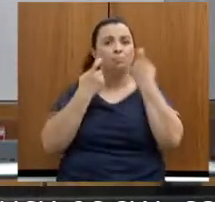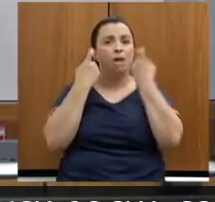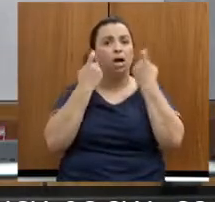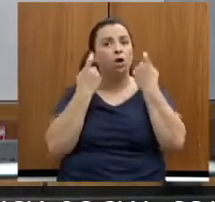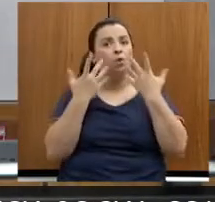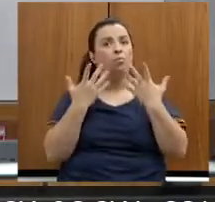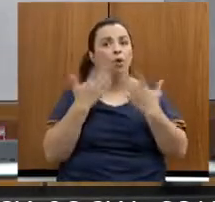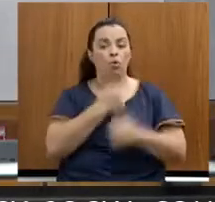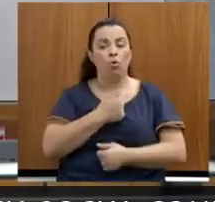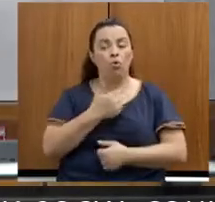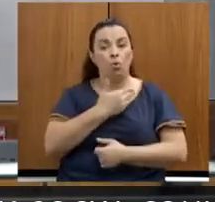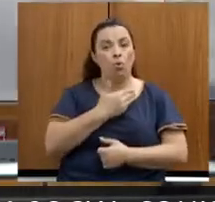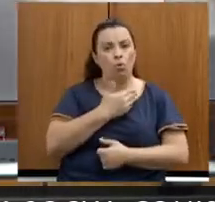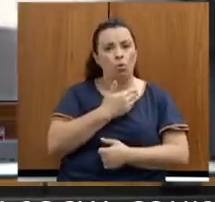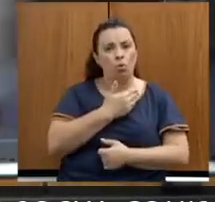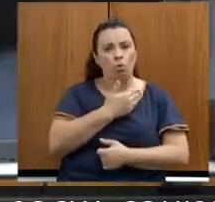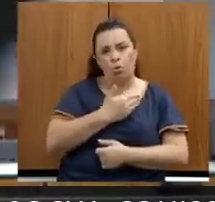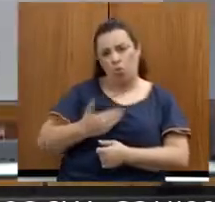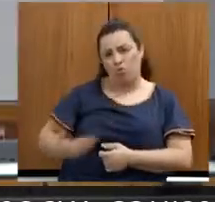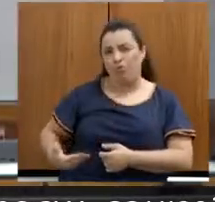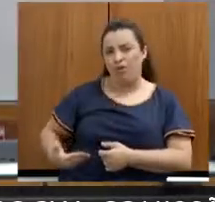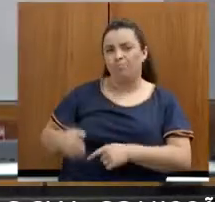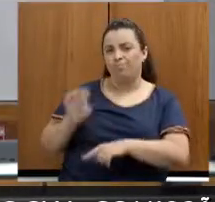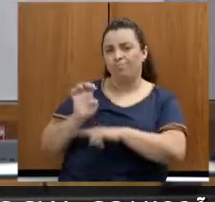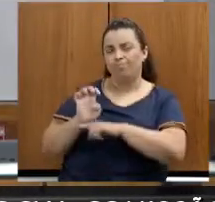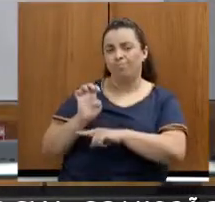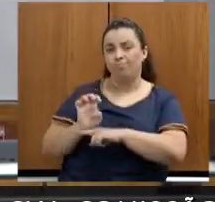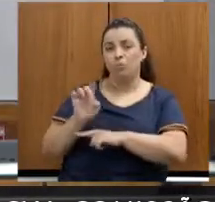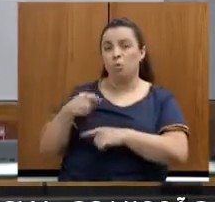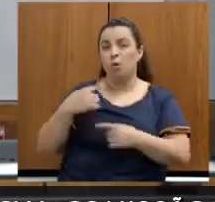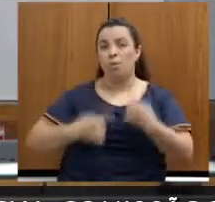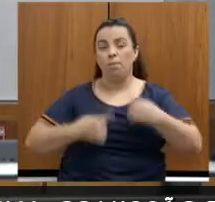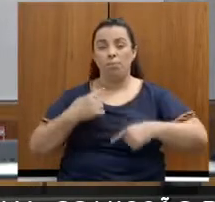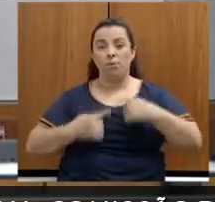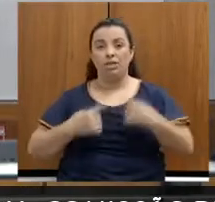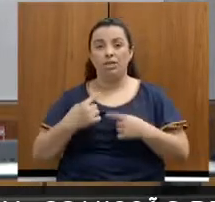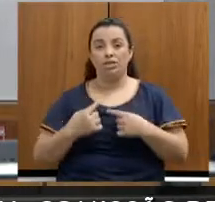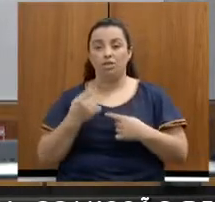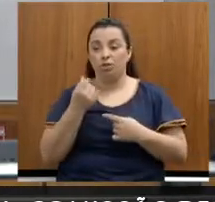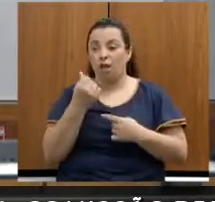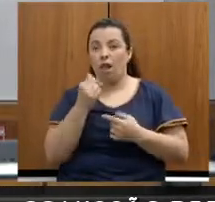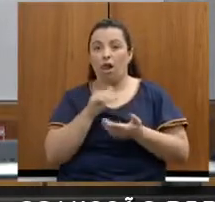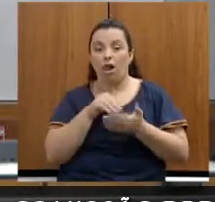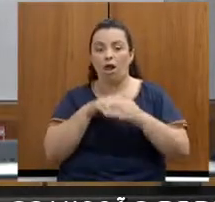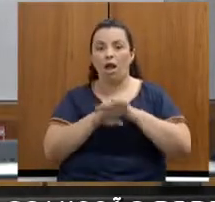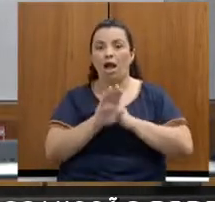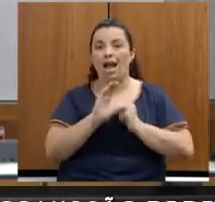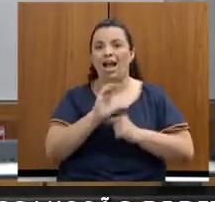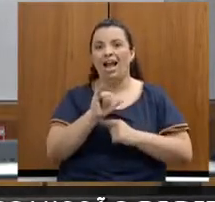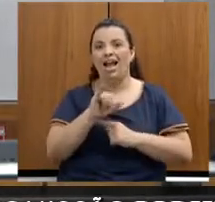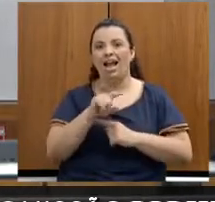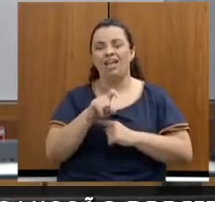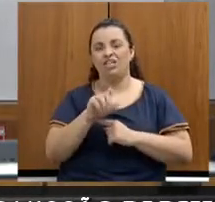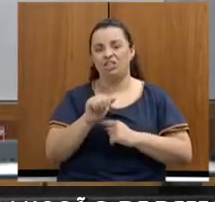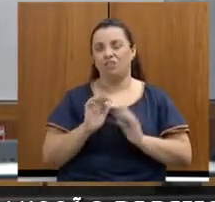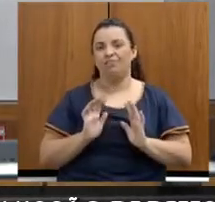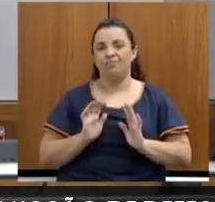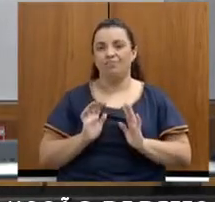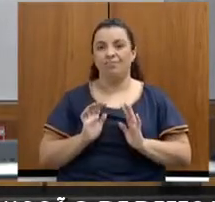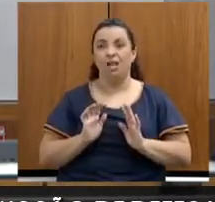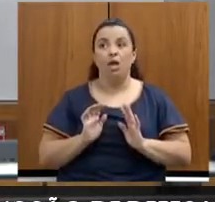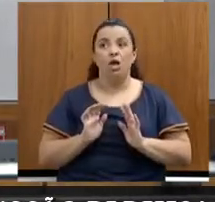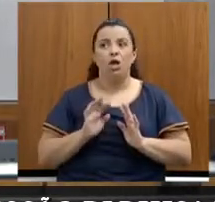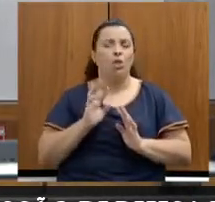o governo do Estado, tem feito uma política de fazer caixa, então, não se trata de não ter recursos. em